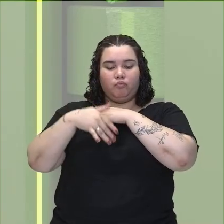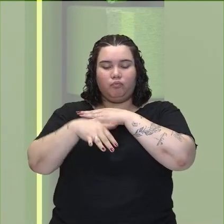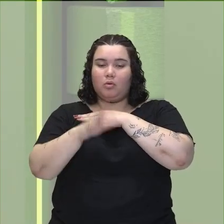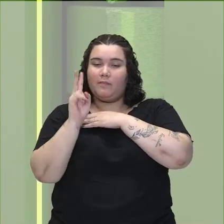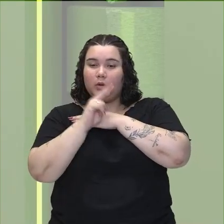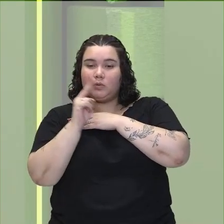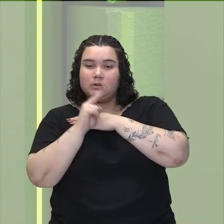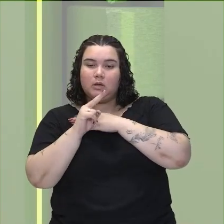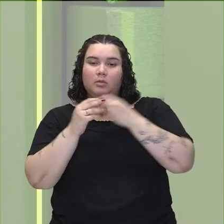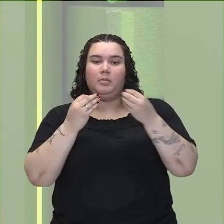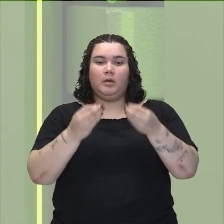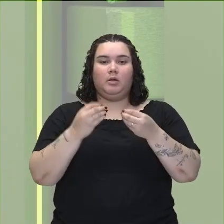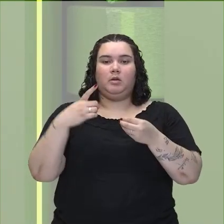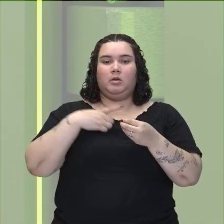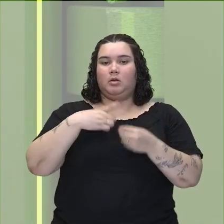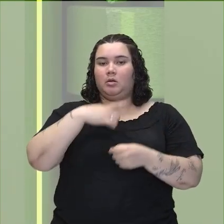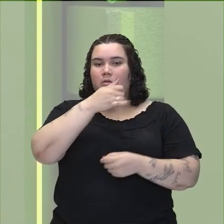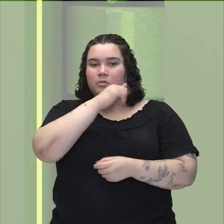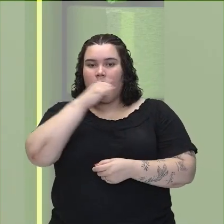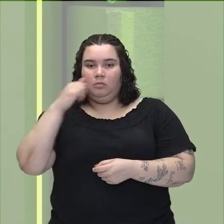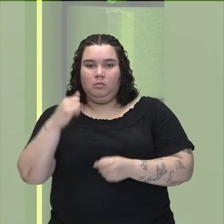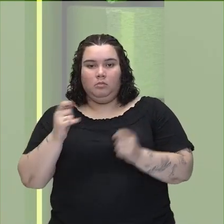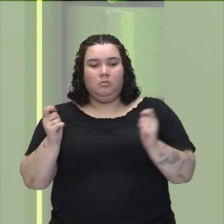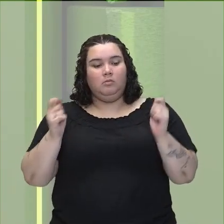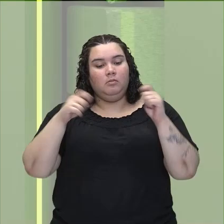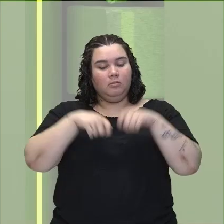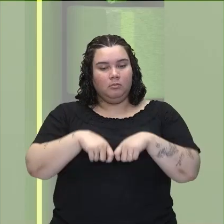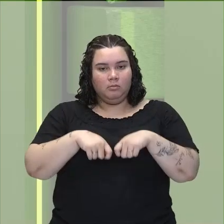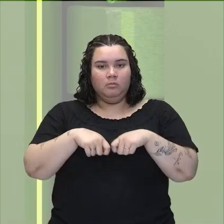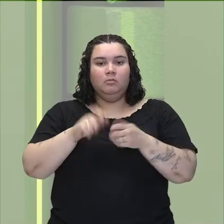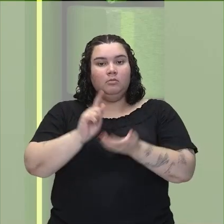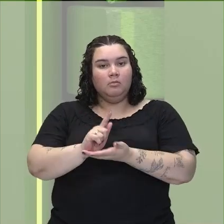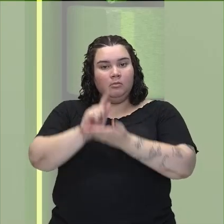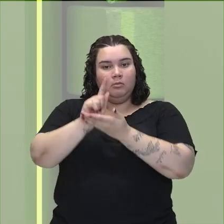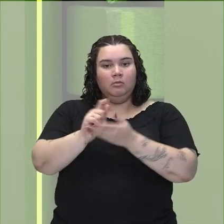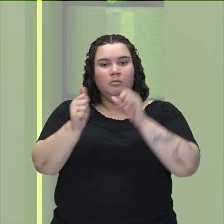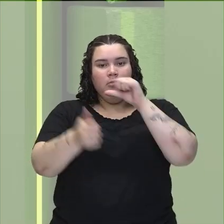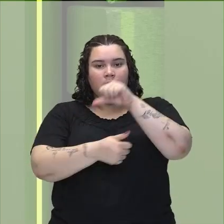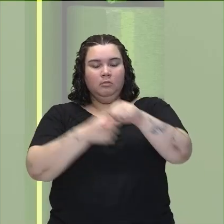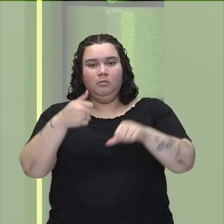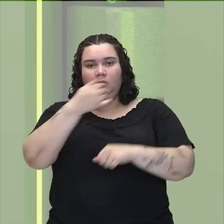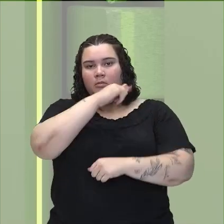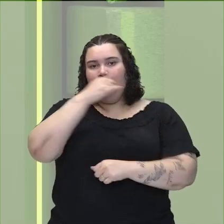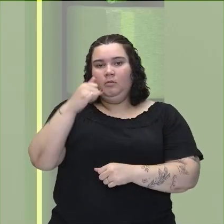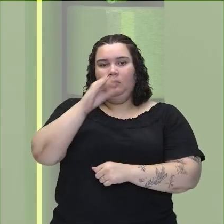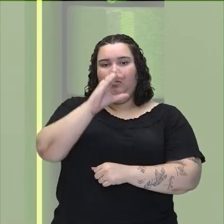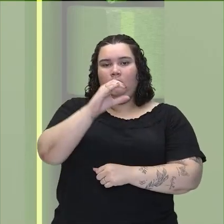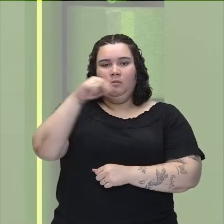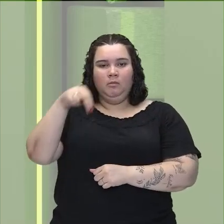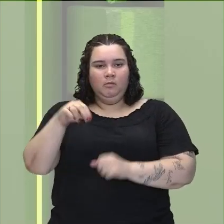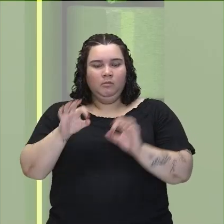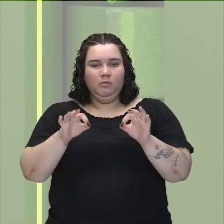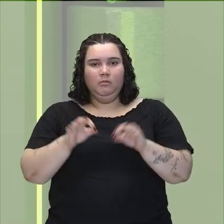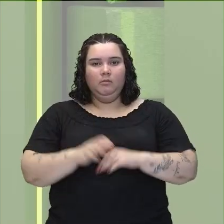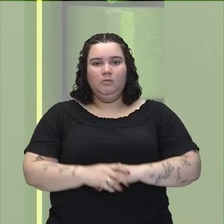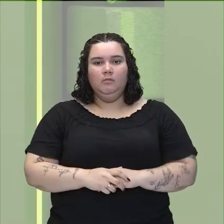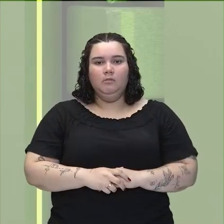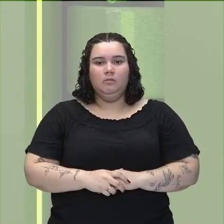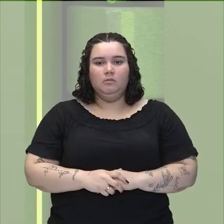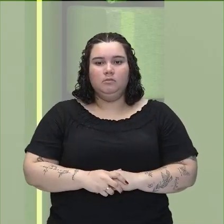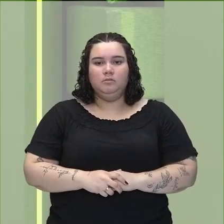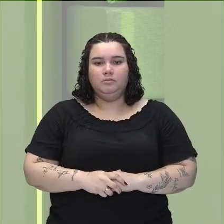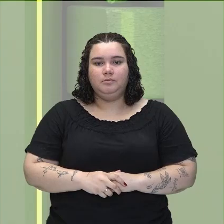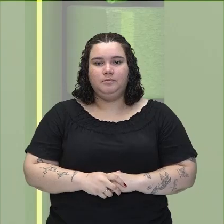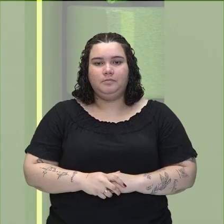tenhamos ali uma energia potencial gravitacional que seja transformada em energia cinética, tá, pessoal? Agora, como é que essa